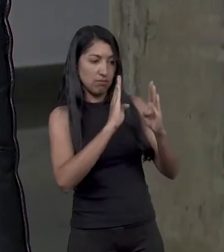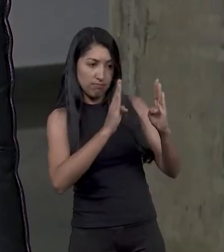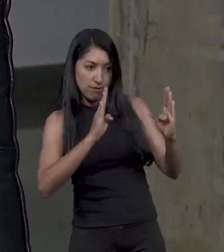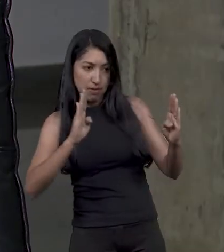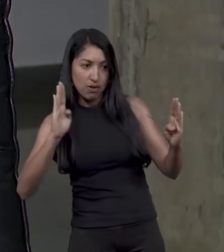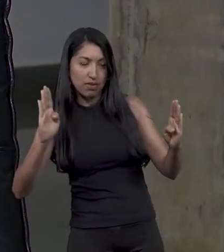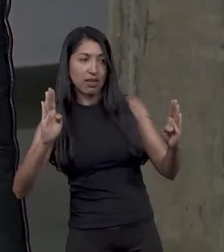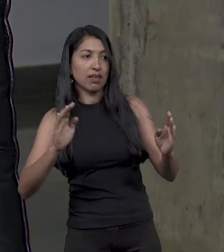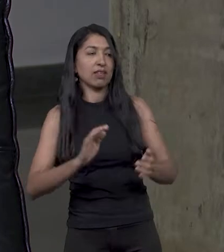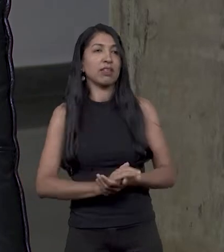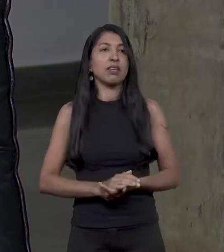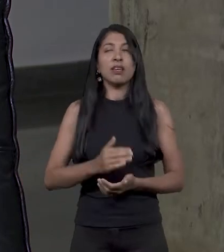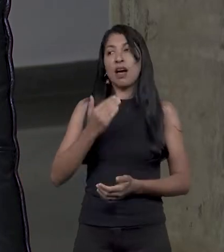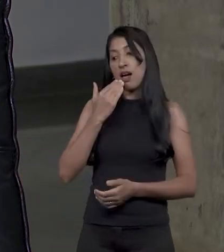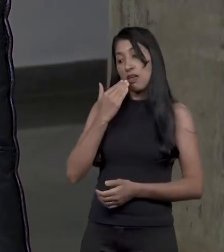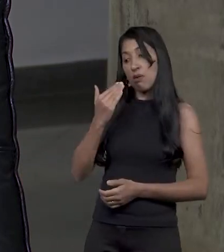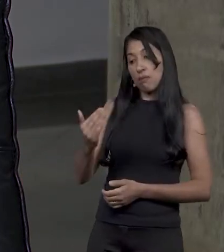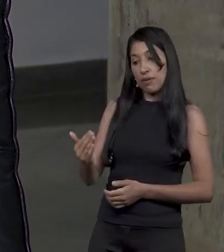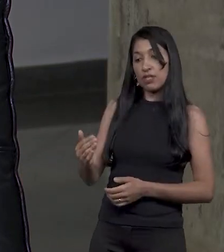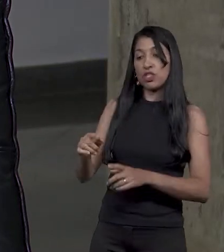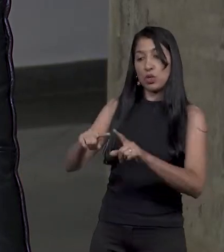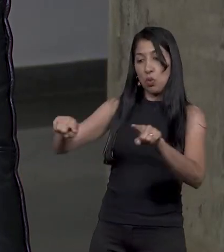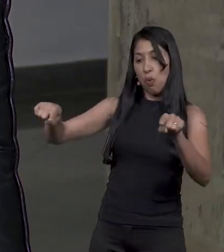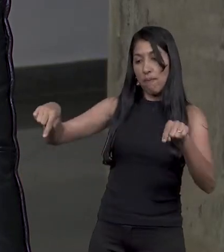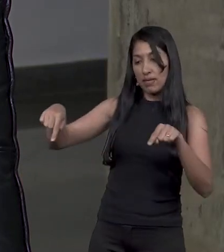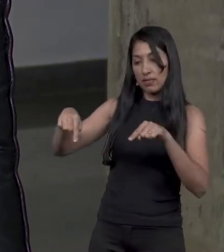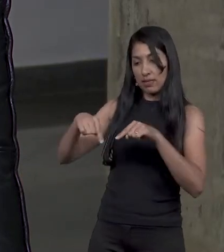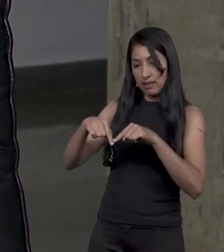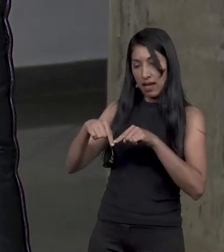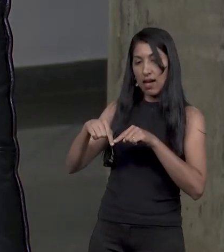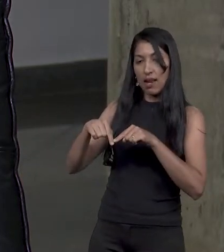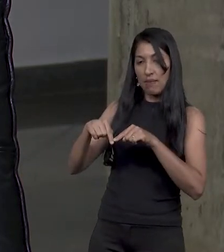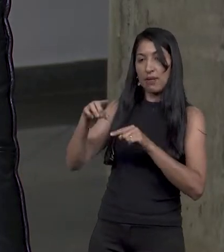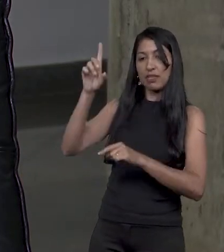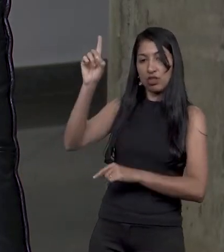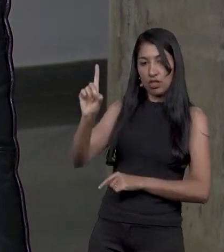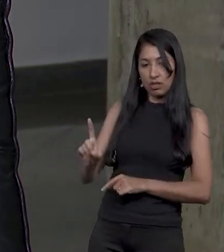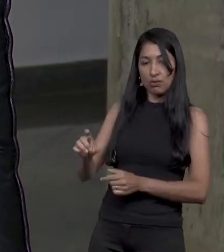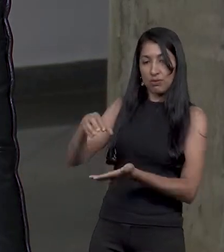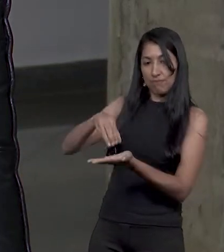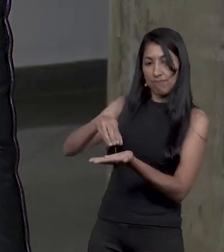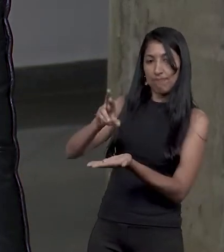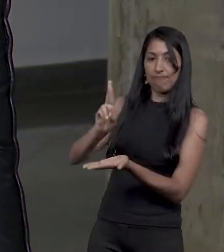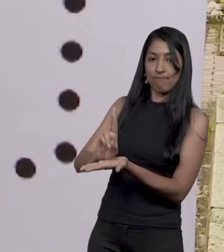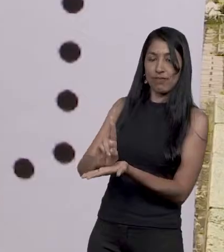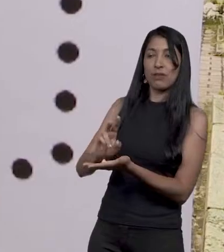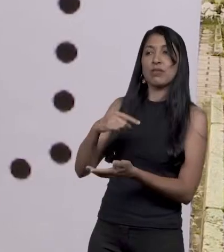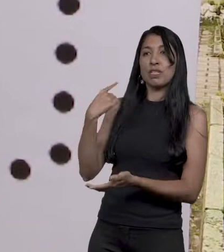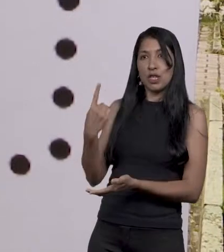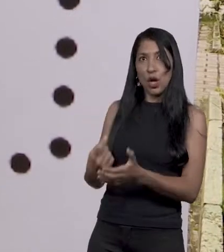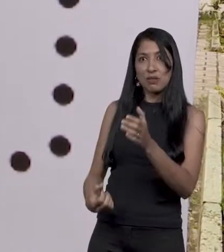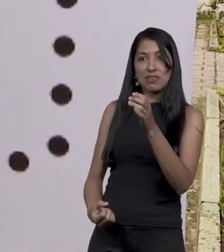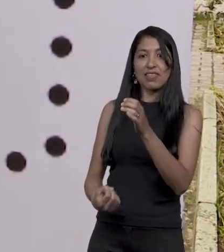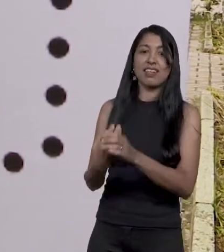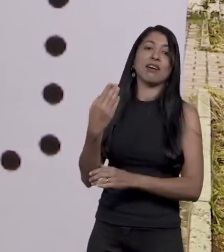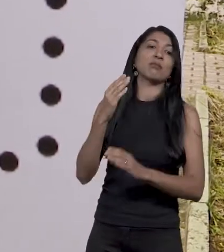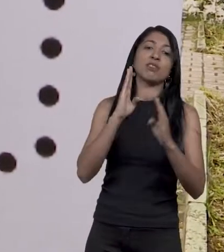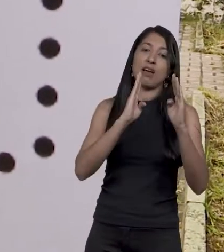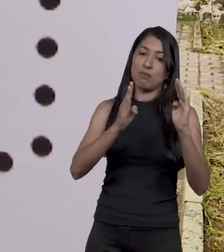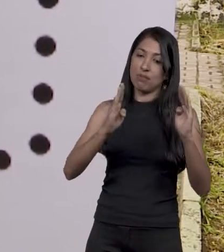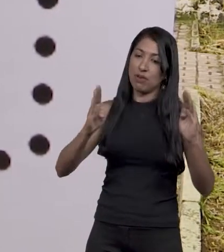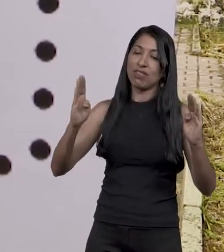aí eu pedi uma sala de aula, diretora da regional de ensino e criamos a